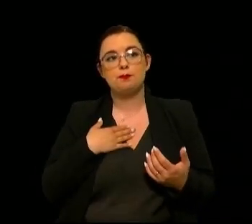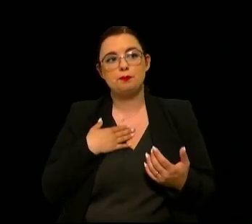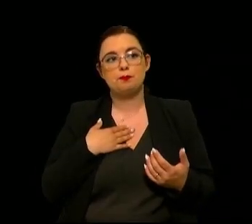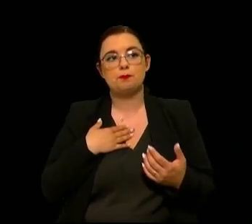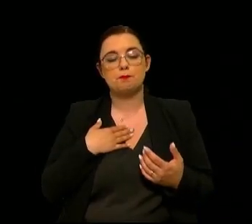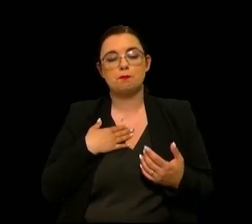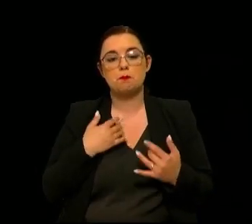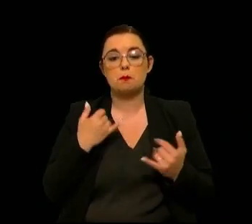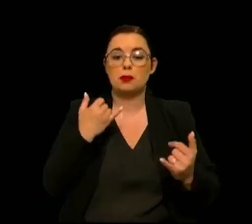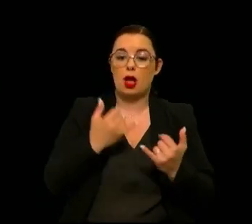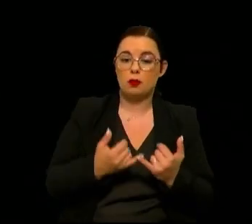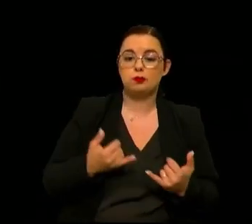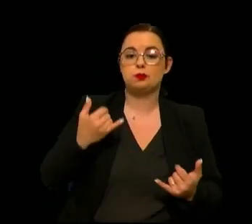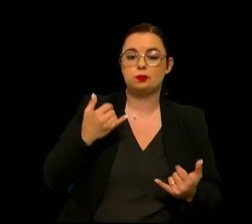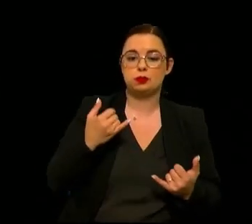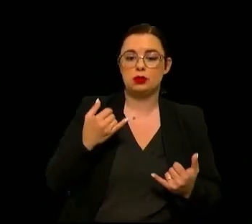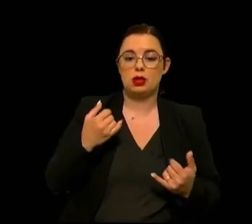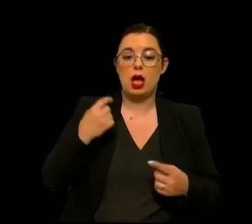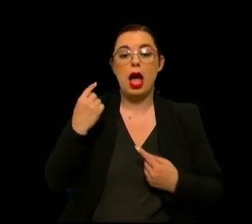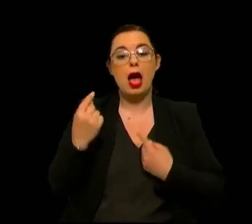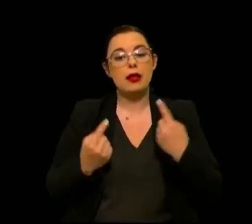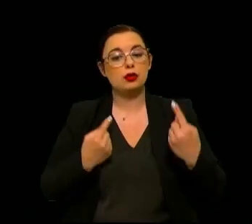tornar autómatos alguns